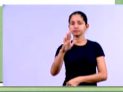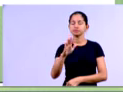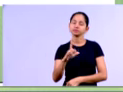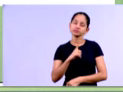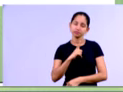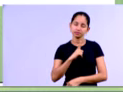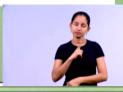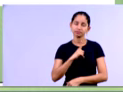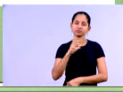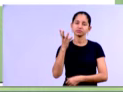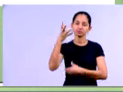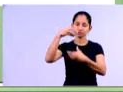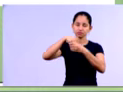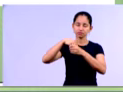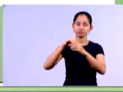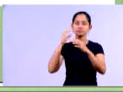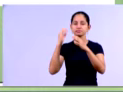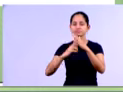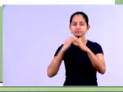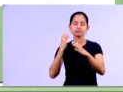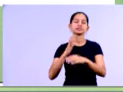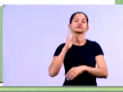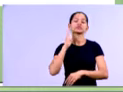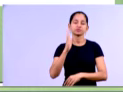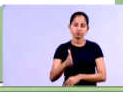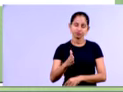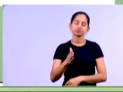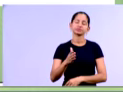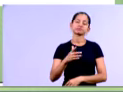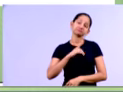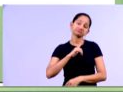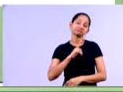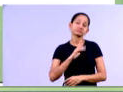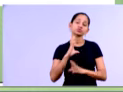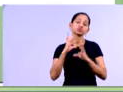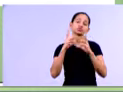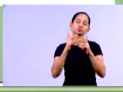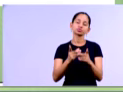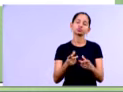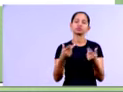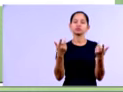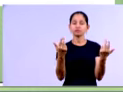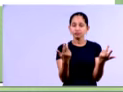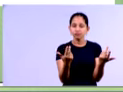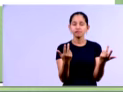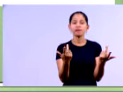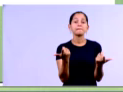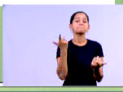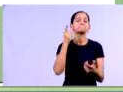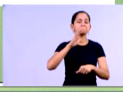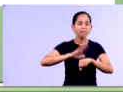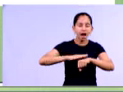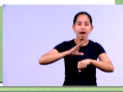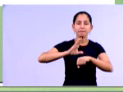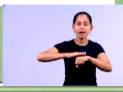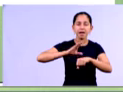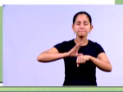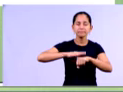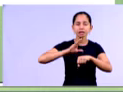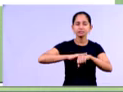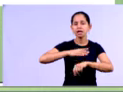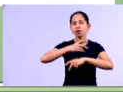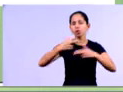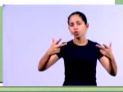Então, representando 24,44% do total do ativo. Então, a empresa passou a ter mais bens imobilizados.